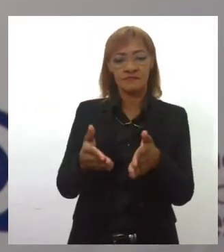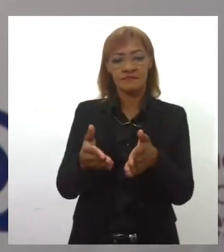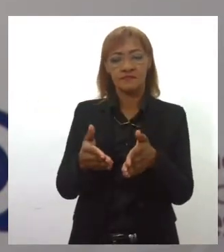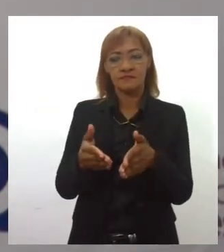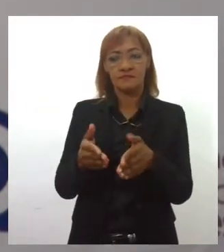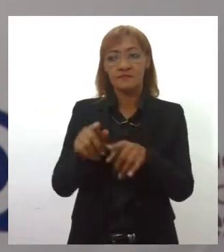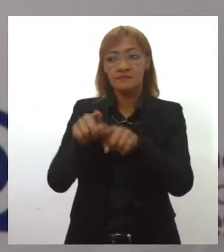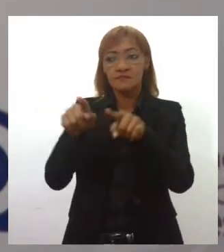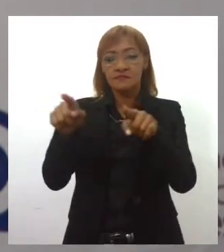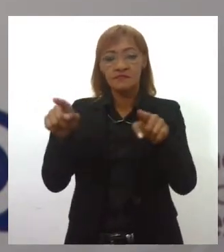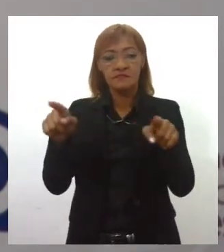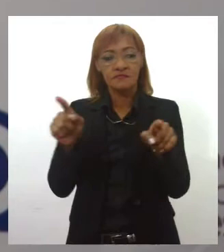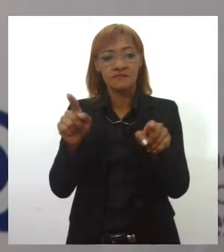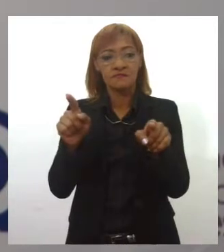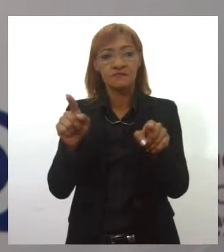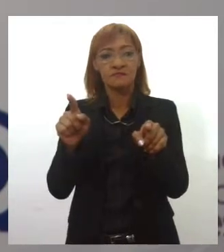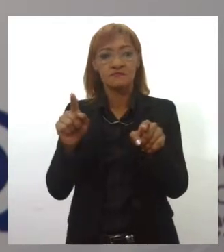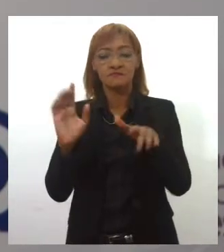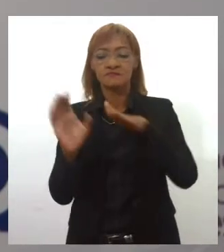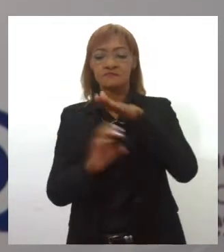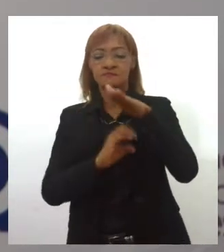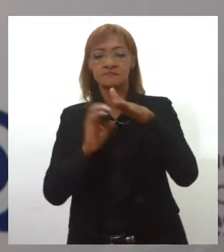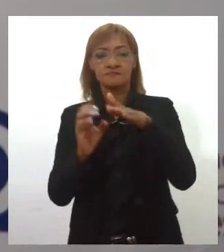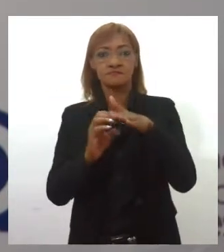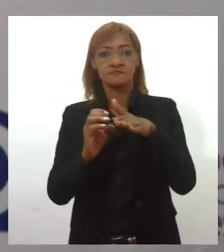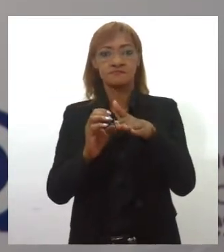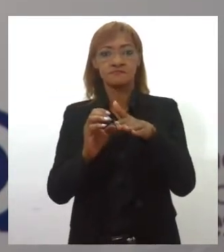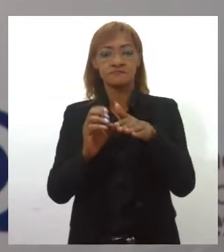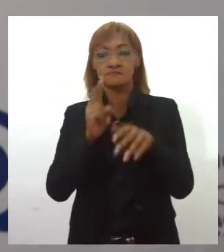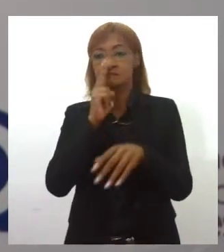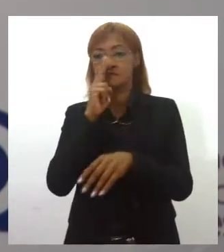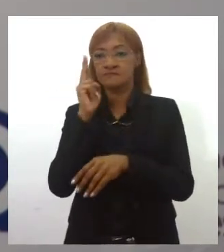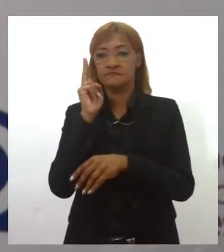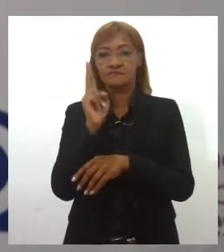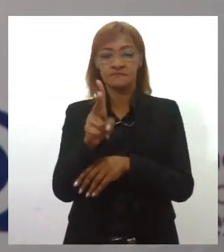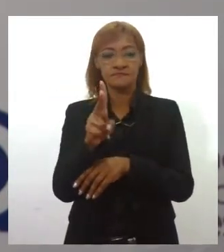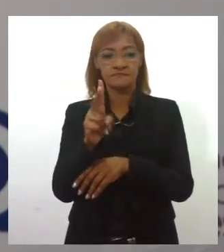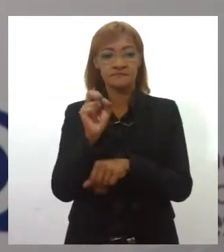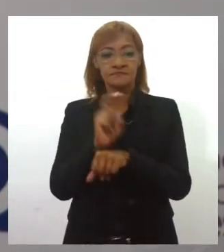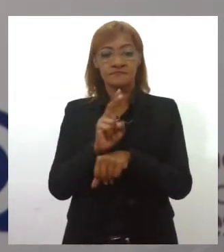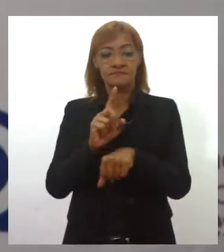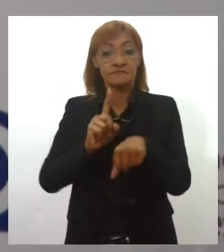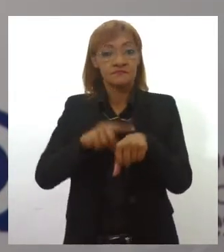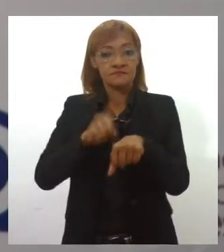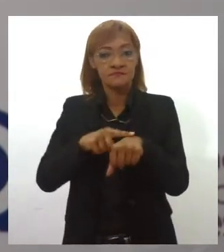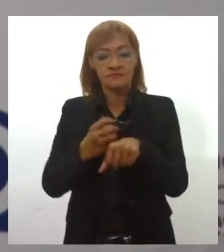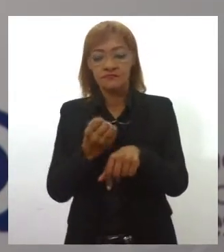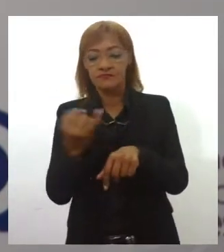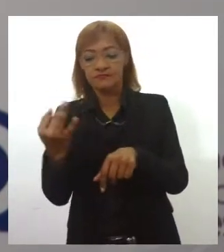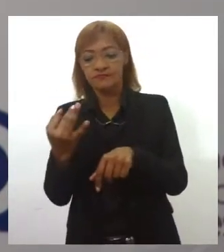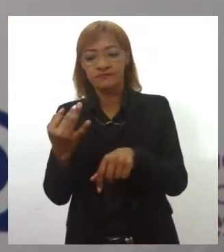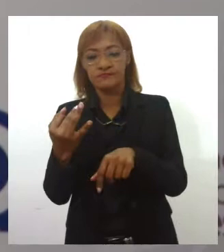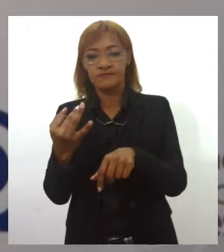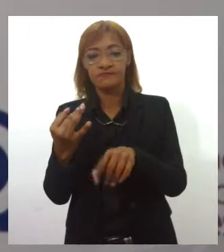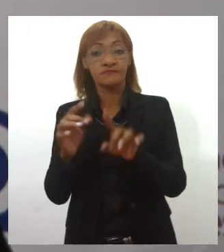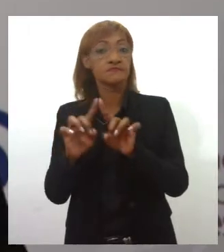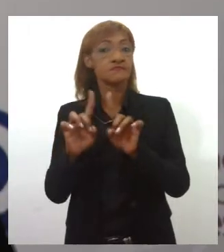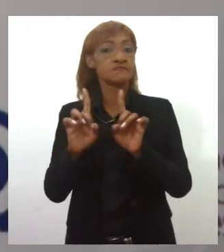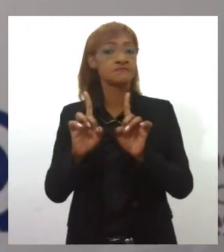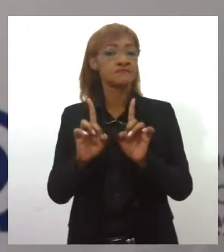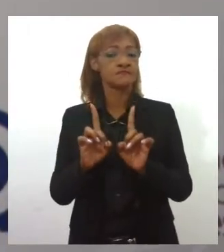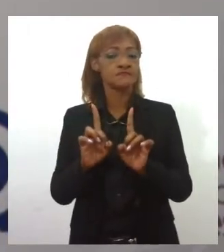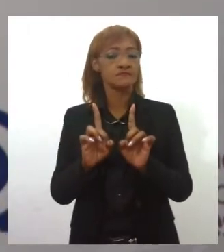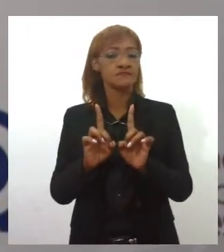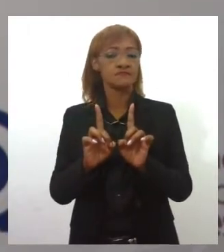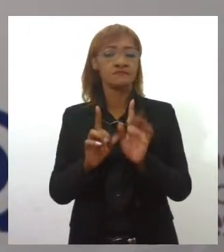grandes empresas, elas realmente geram de impacto um grande emprego num primeiro momento, um grande número de empregos. Só que a proposta